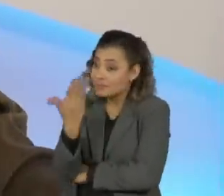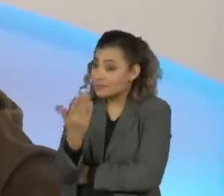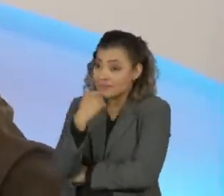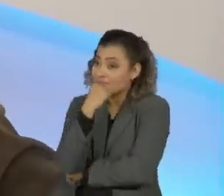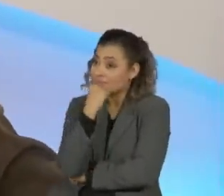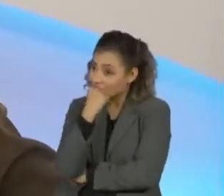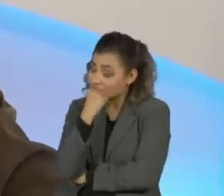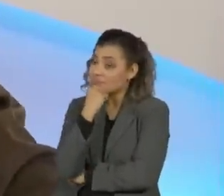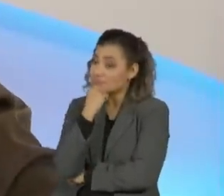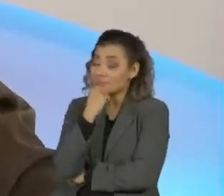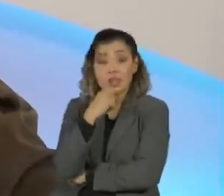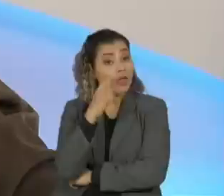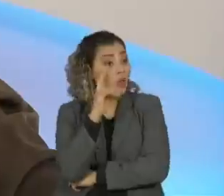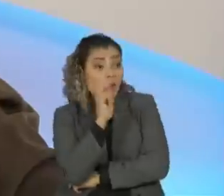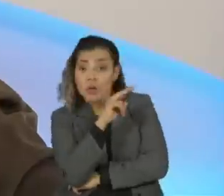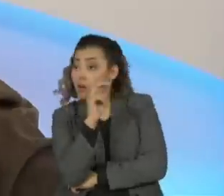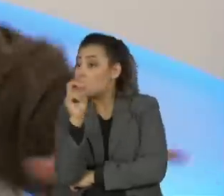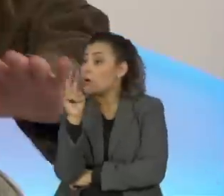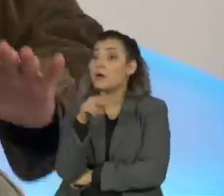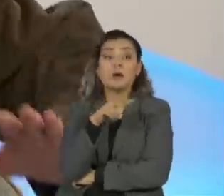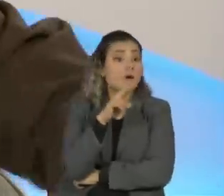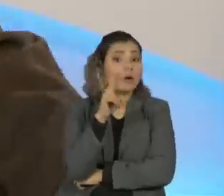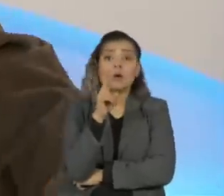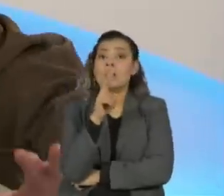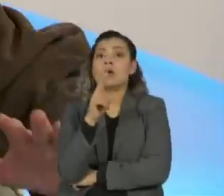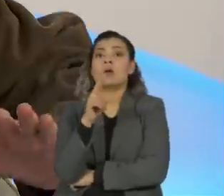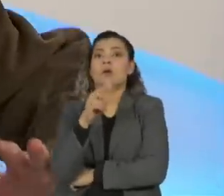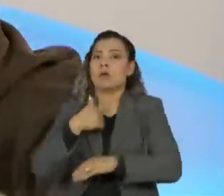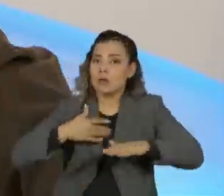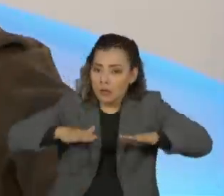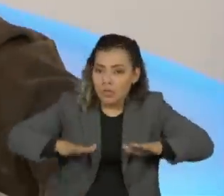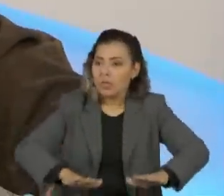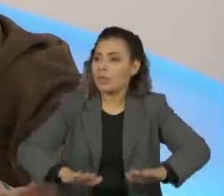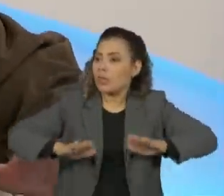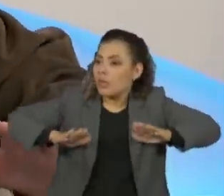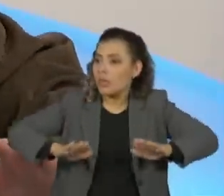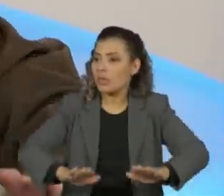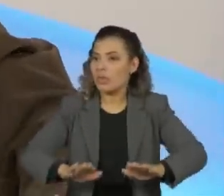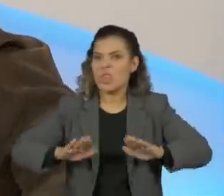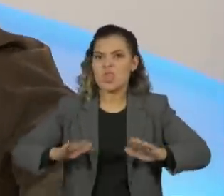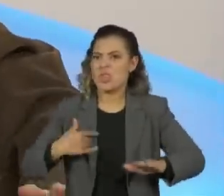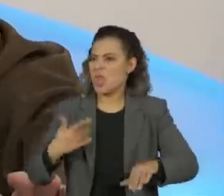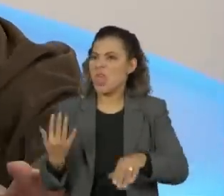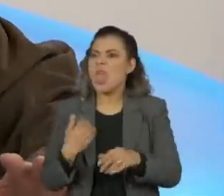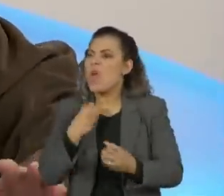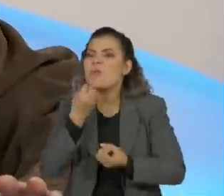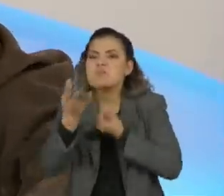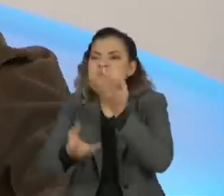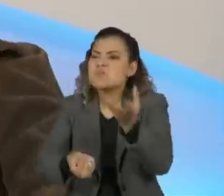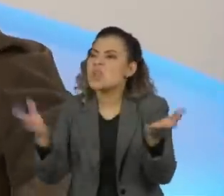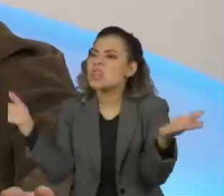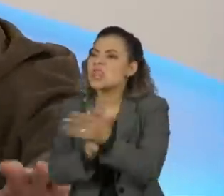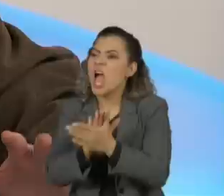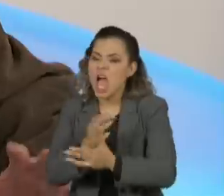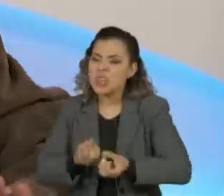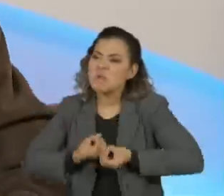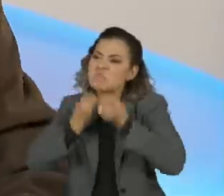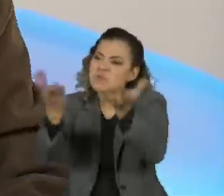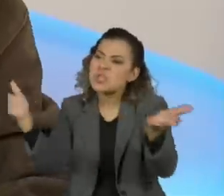caído no chão, ele olhou assim para mim, olhou para o rapaziada, começou a pagar a flexão, e falou assim, eu não entreguei minha macaca.